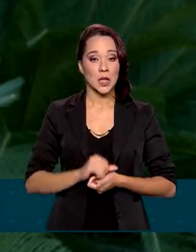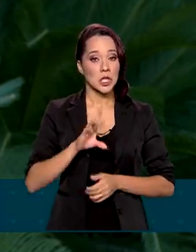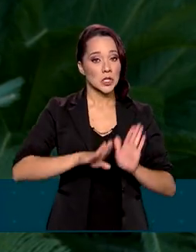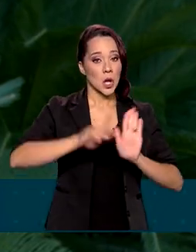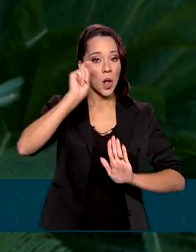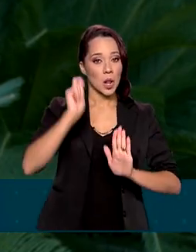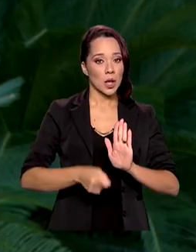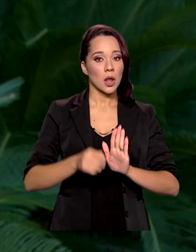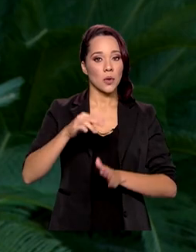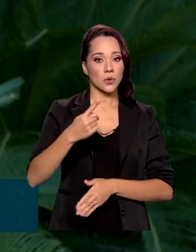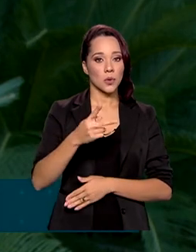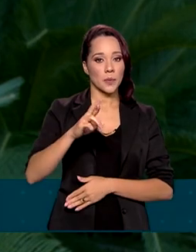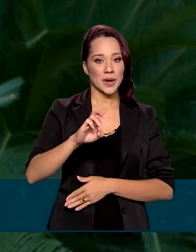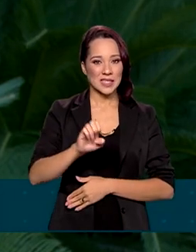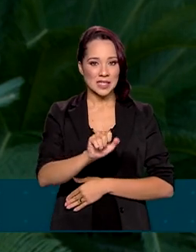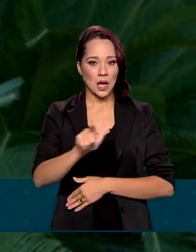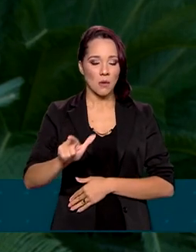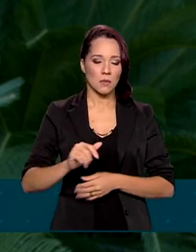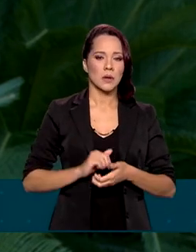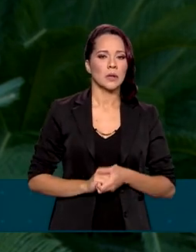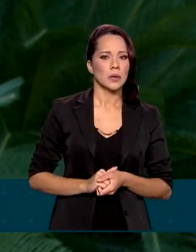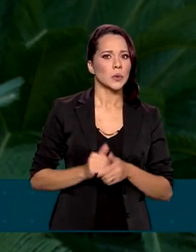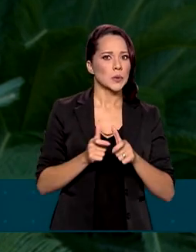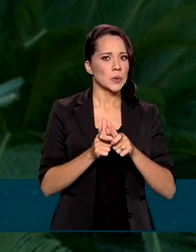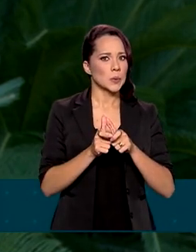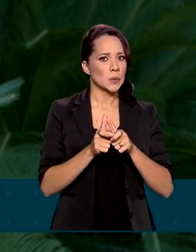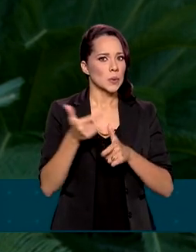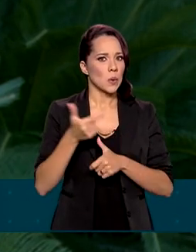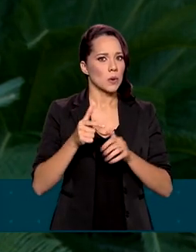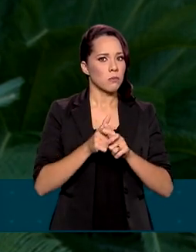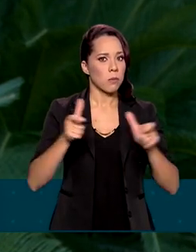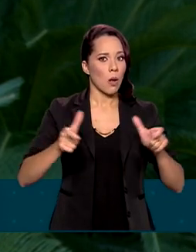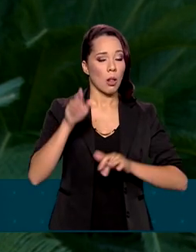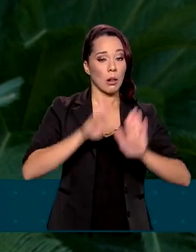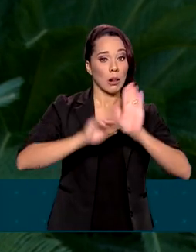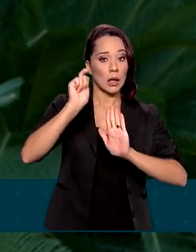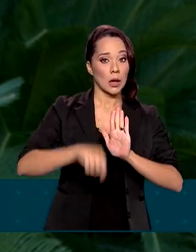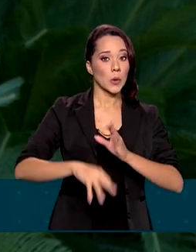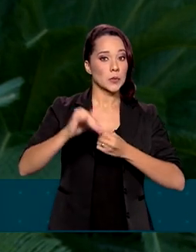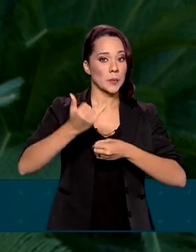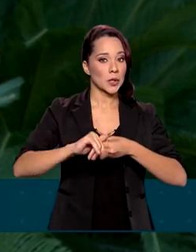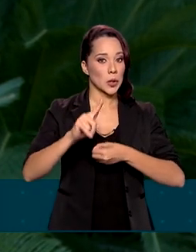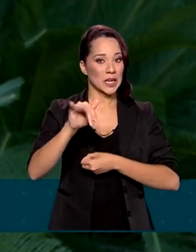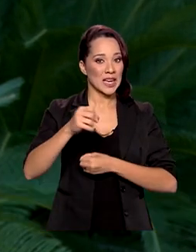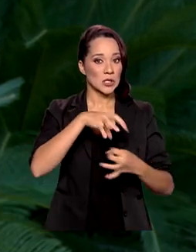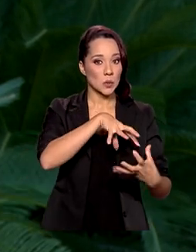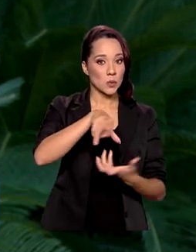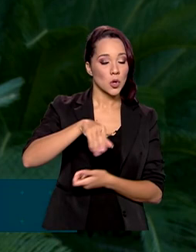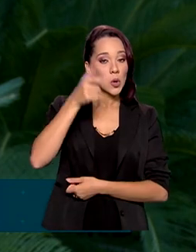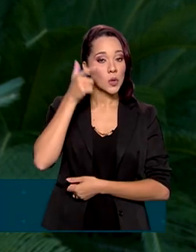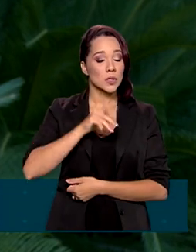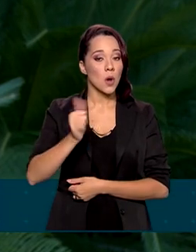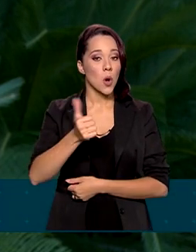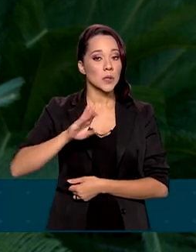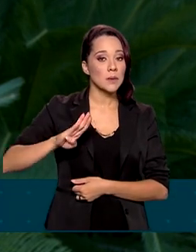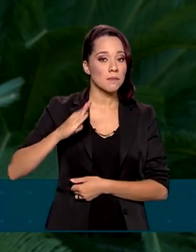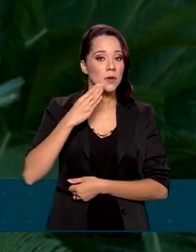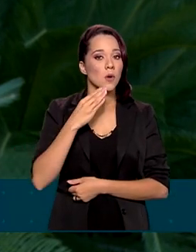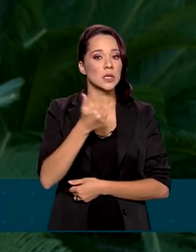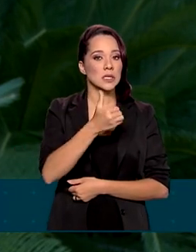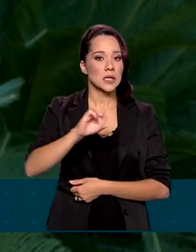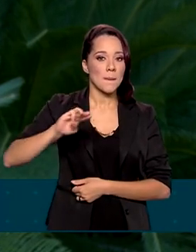sessão onerosa do pré-sal, o segundo maior leilão de petróleo e gás do mundo, foram arrecadados R 11,1 bilhões